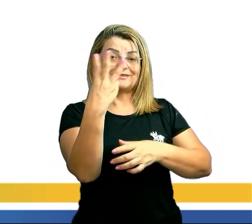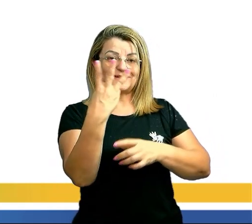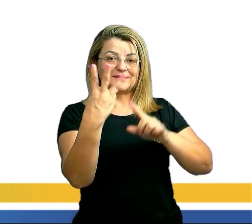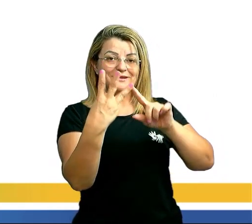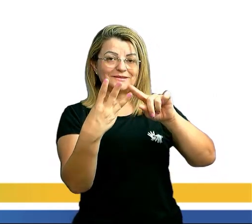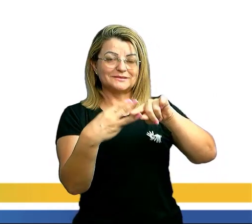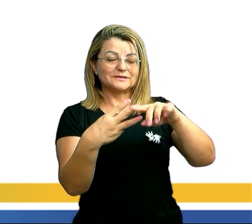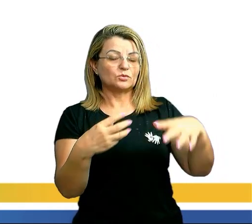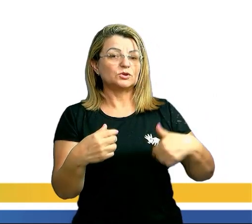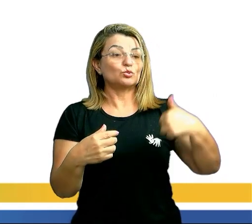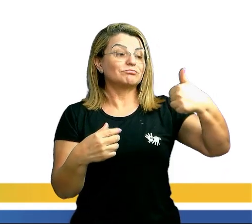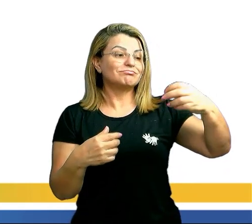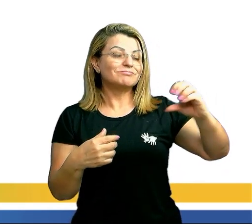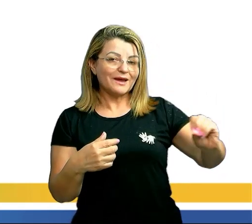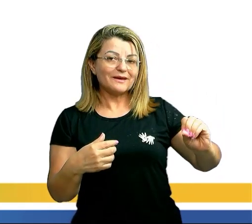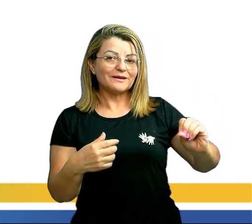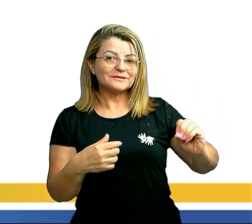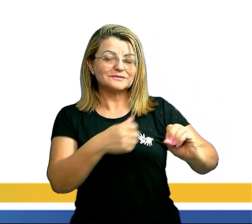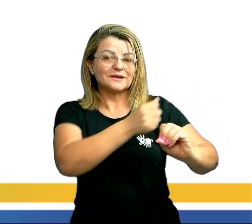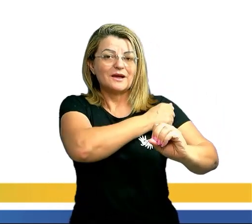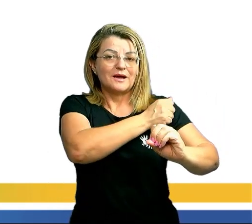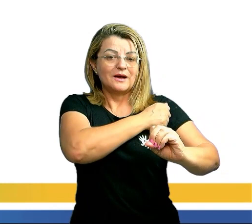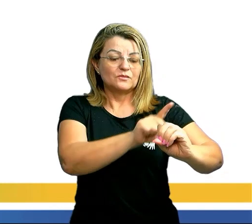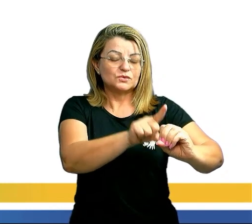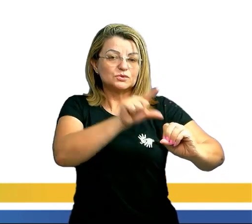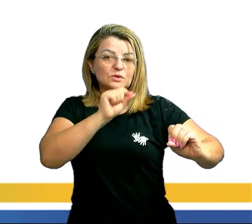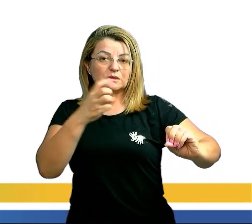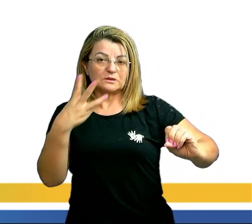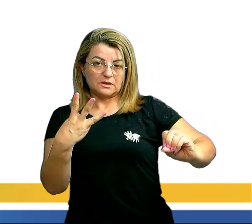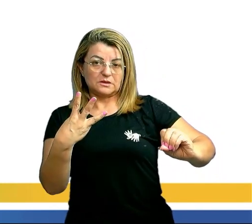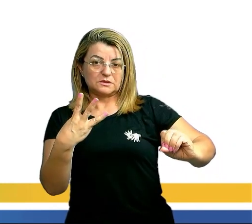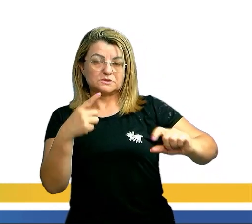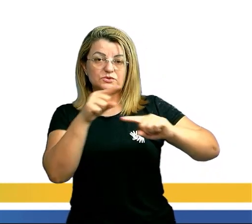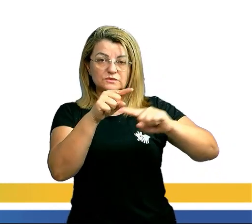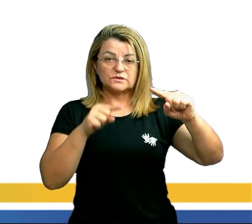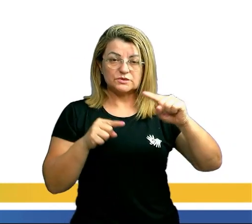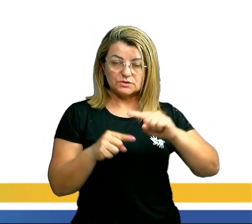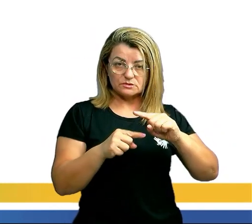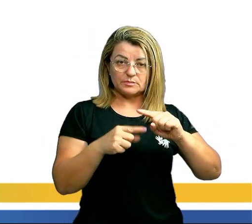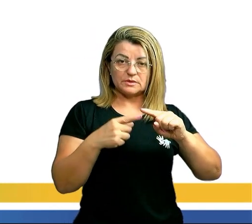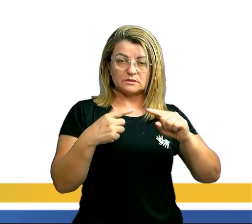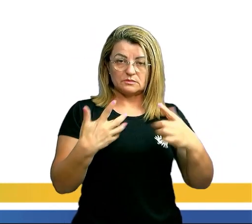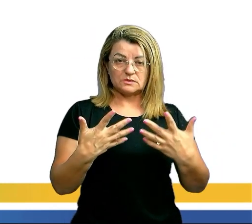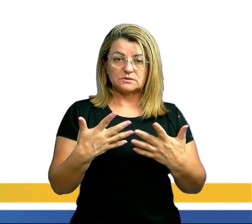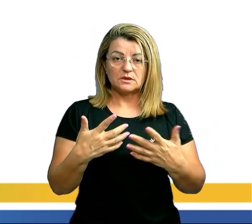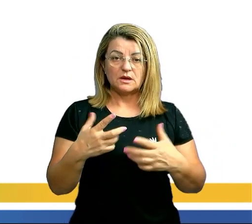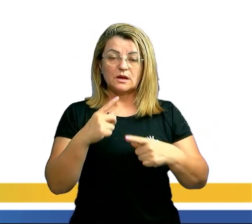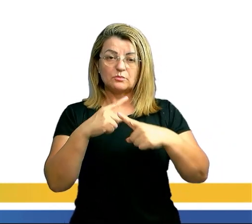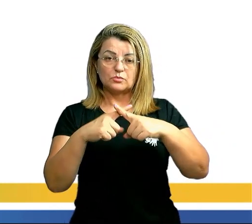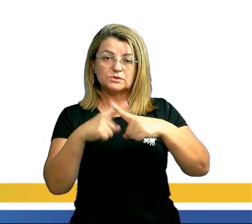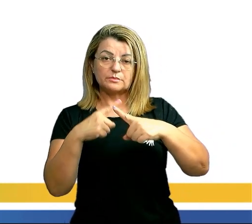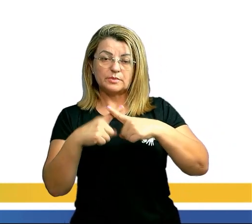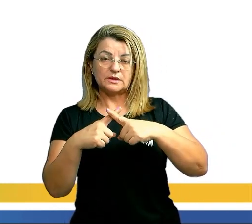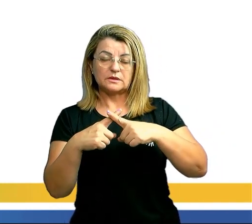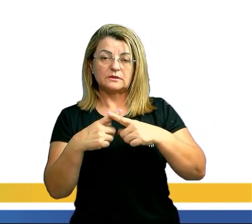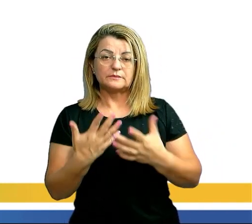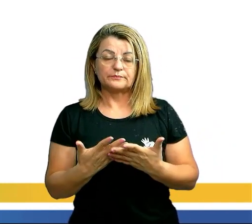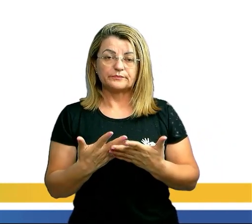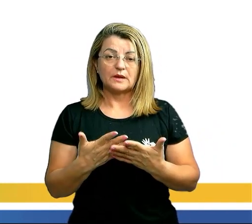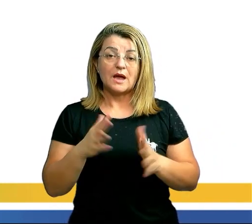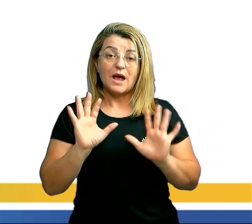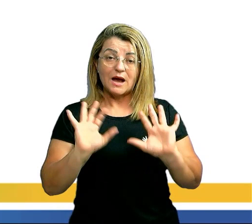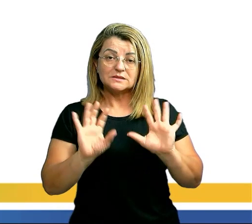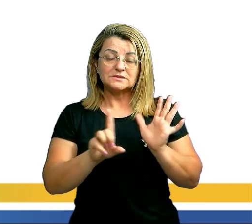escolher três. Dez fatorial dividido para três fatorial, que multiplica dez e menos três fatorial. Essa